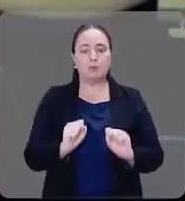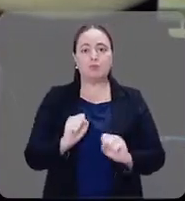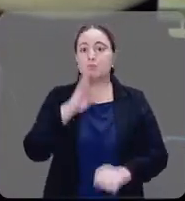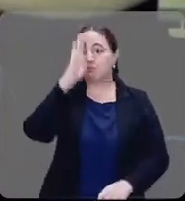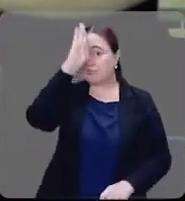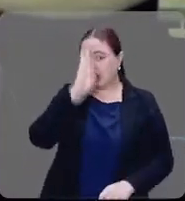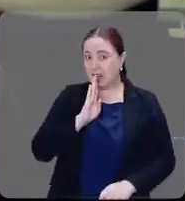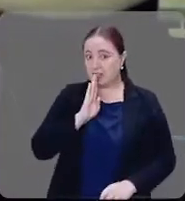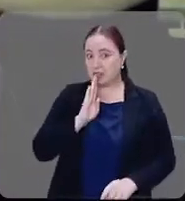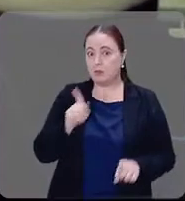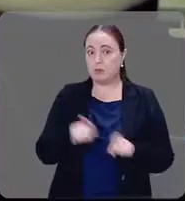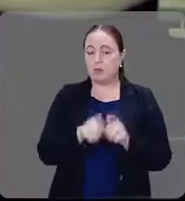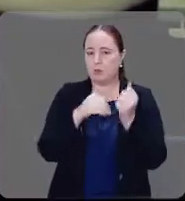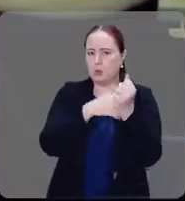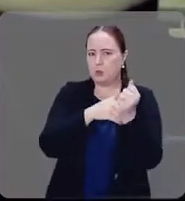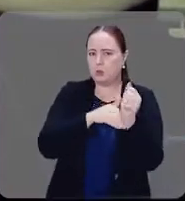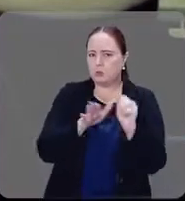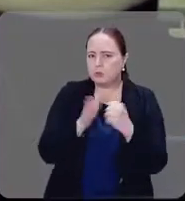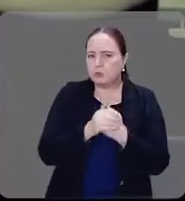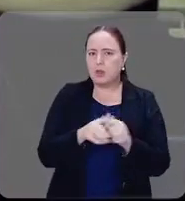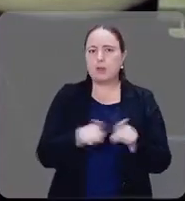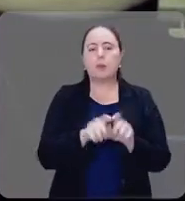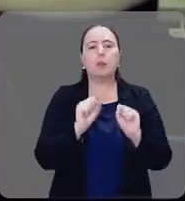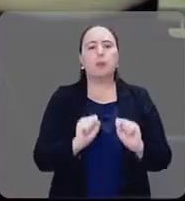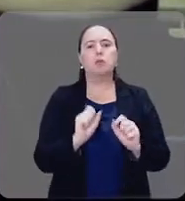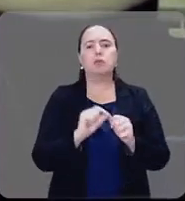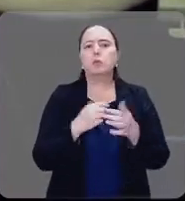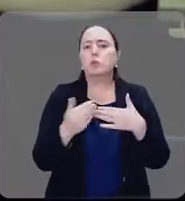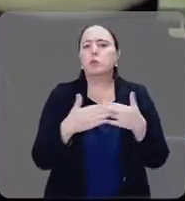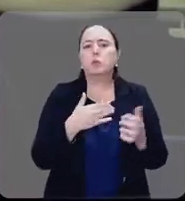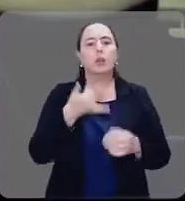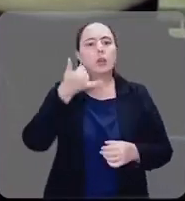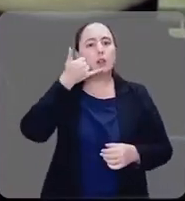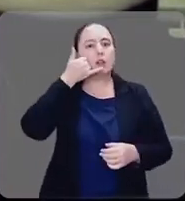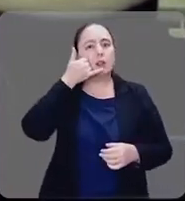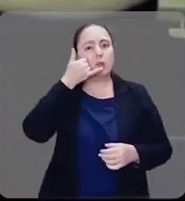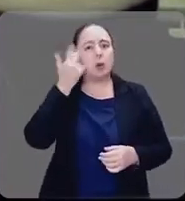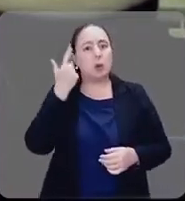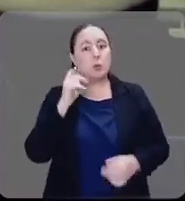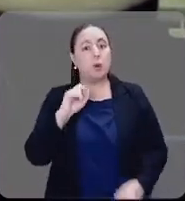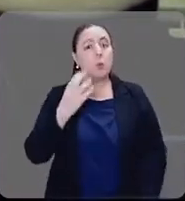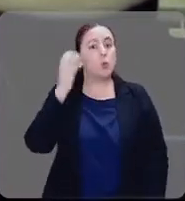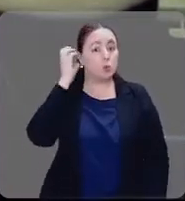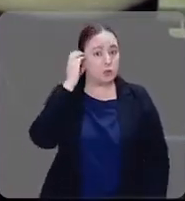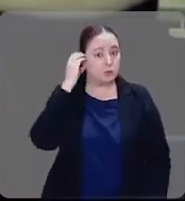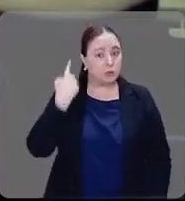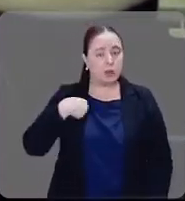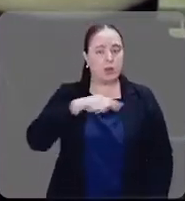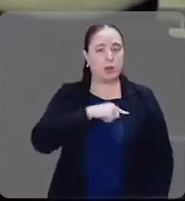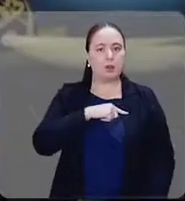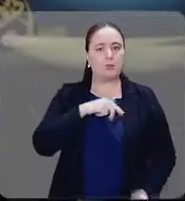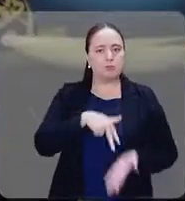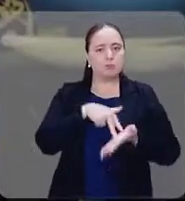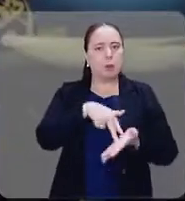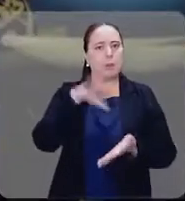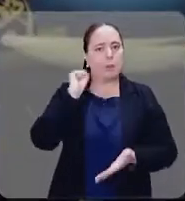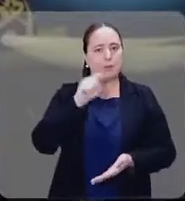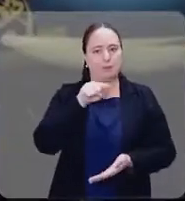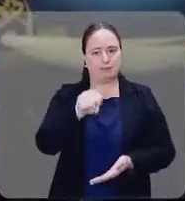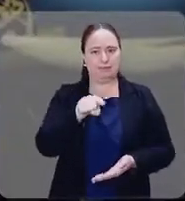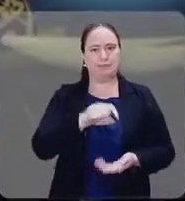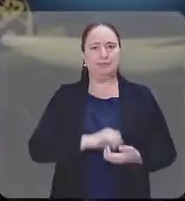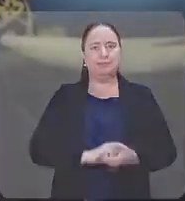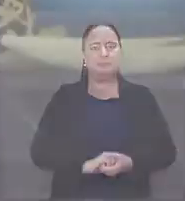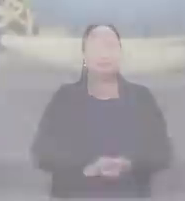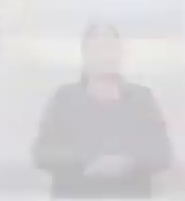países. É de graça, confidencial e pode ser feita de qualquer telefone fixo ou celular. Nós estamos